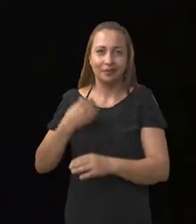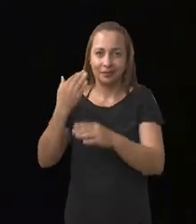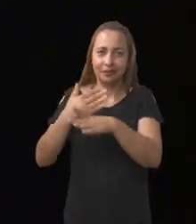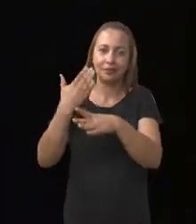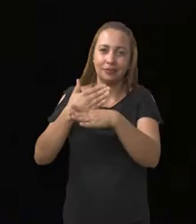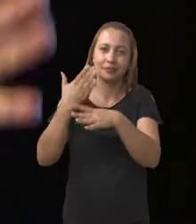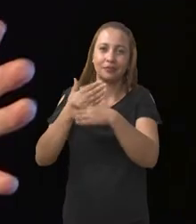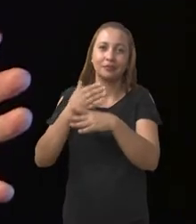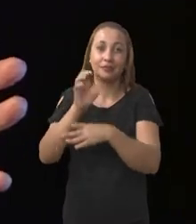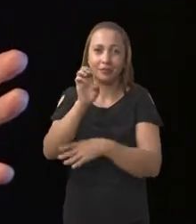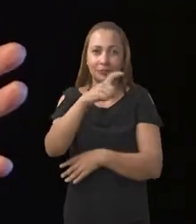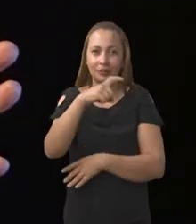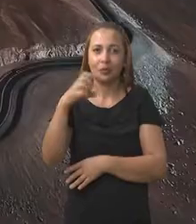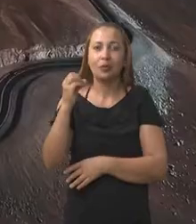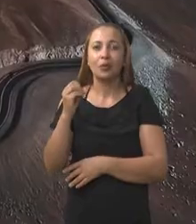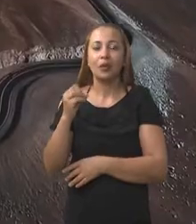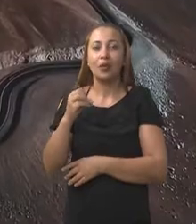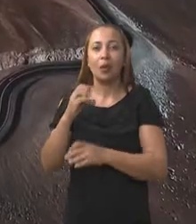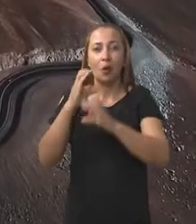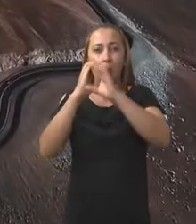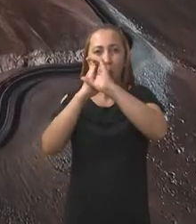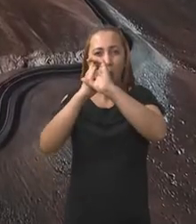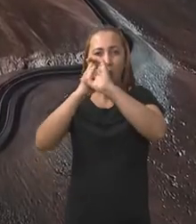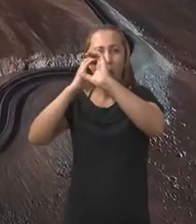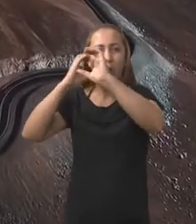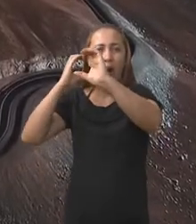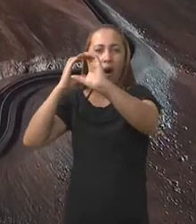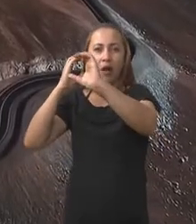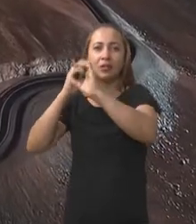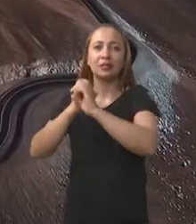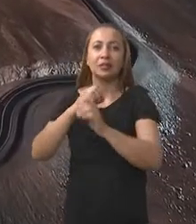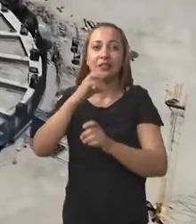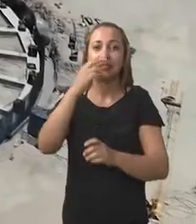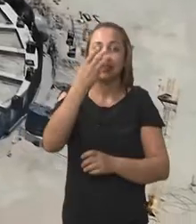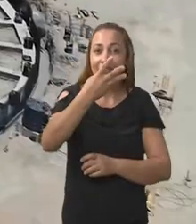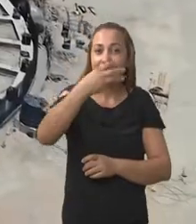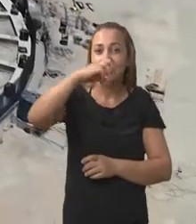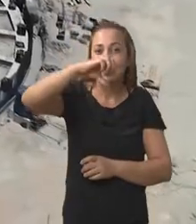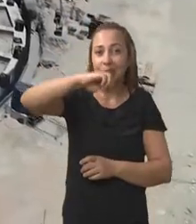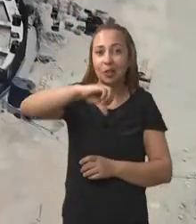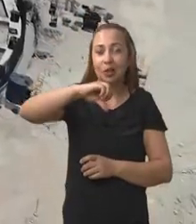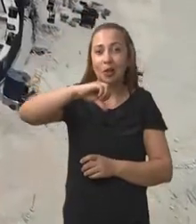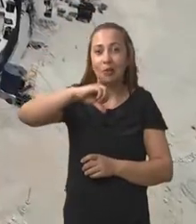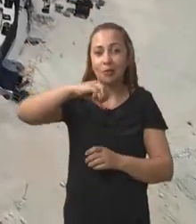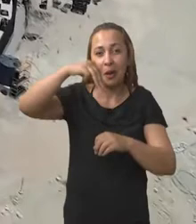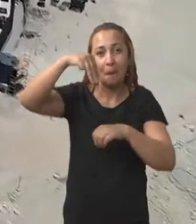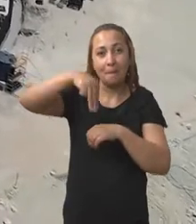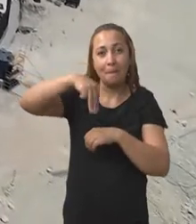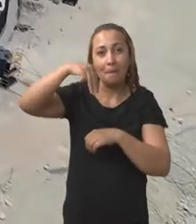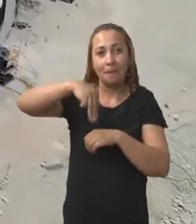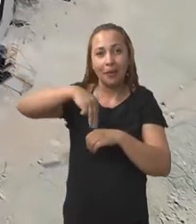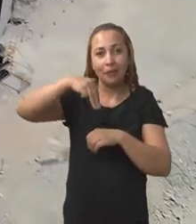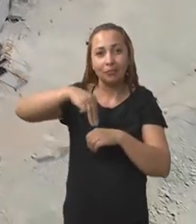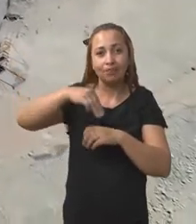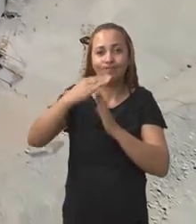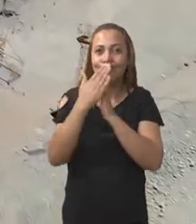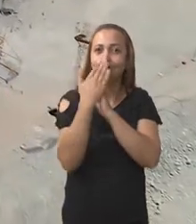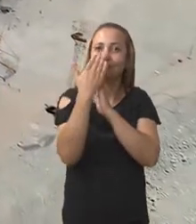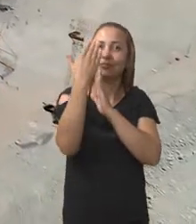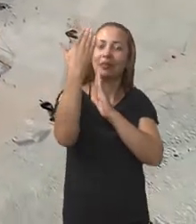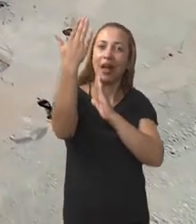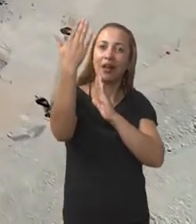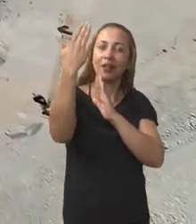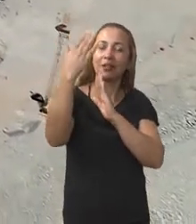construção, pelo ESO, um telescópio de 39 metros do seu espelho